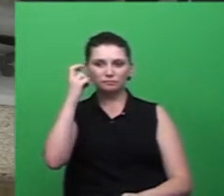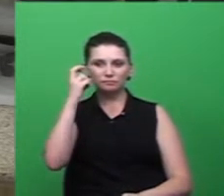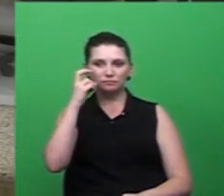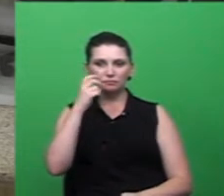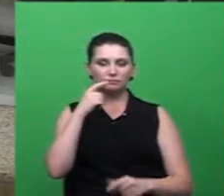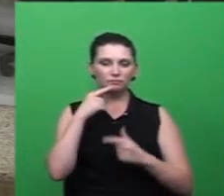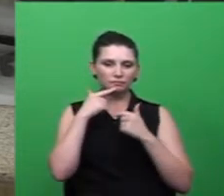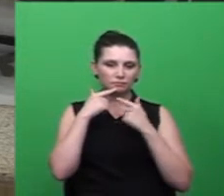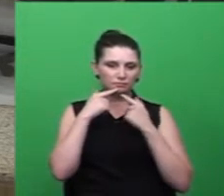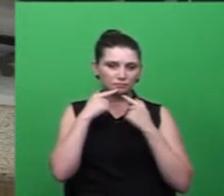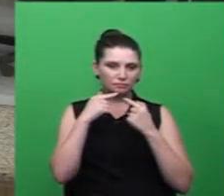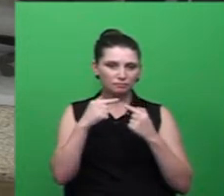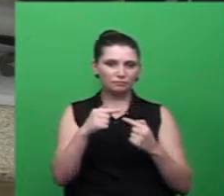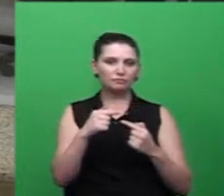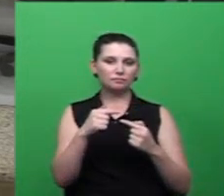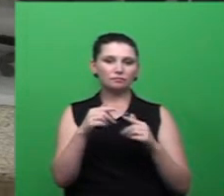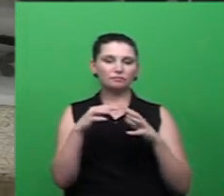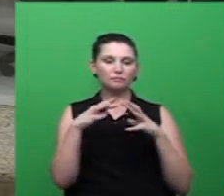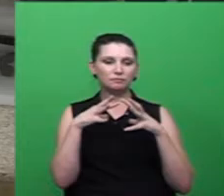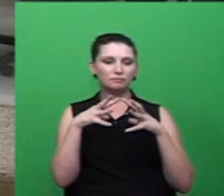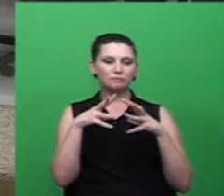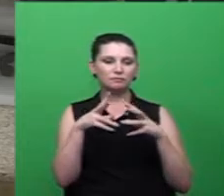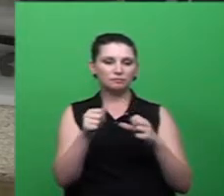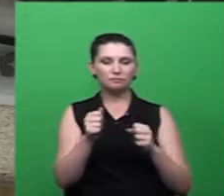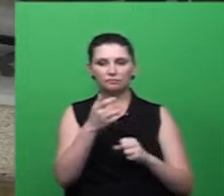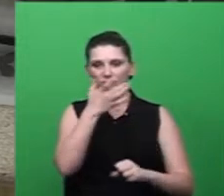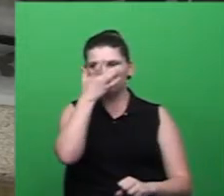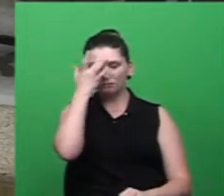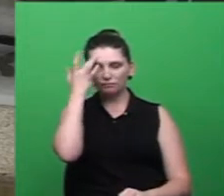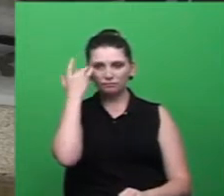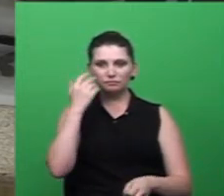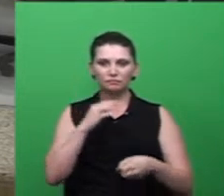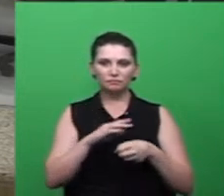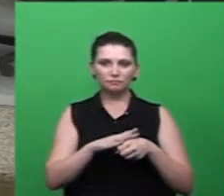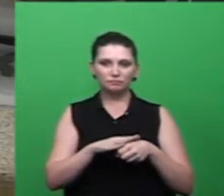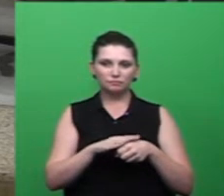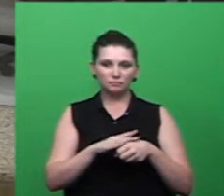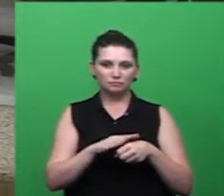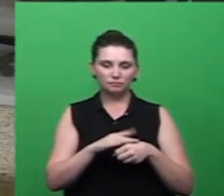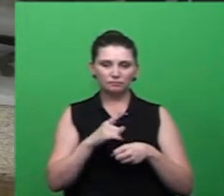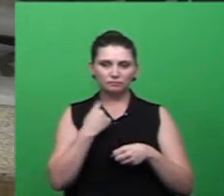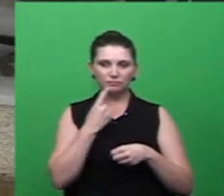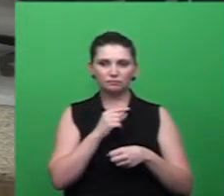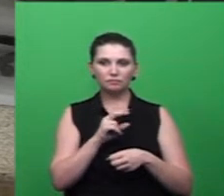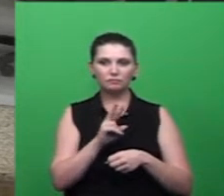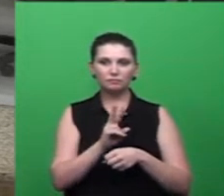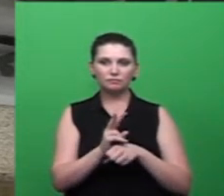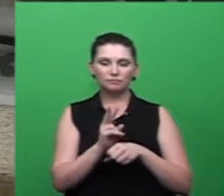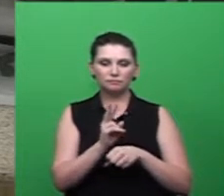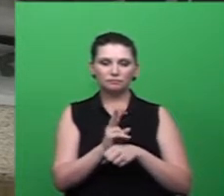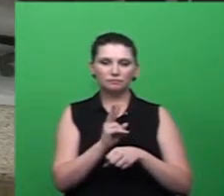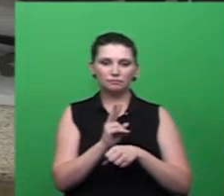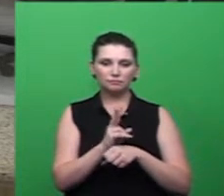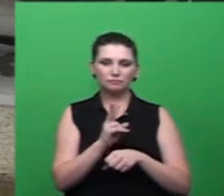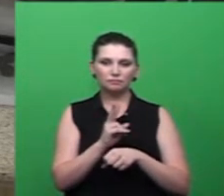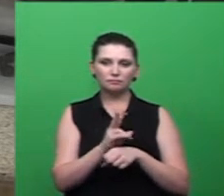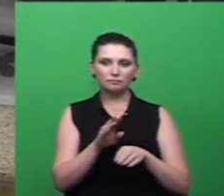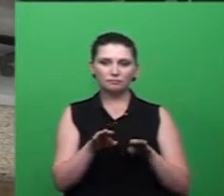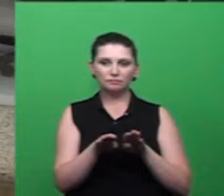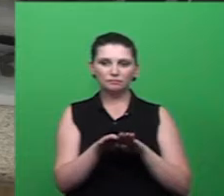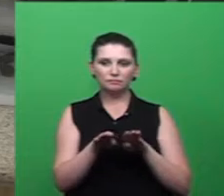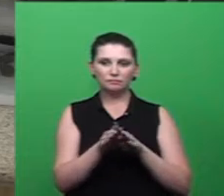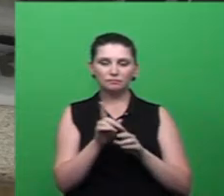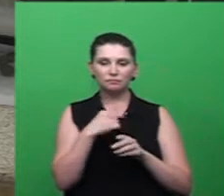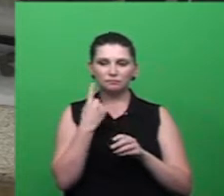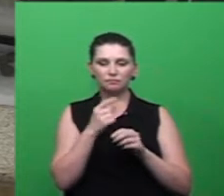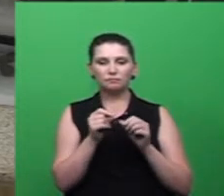atendimento ao paciente já com suspeita da doença, normas técnicas e tratamento, a gente também faz a